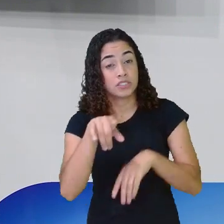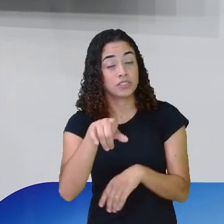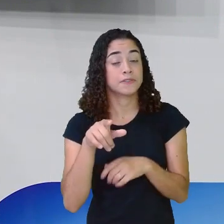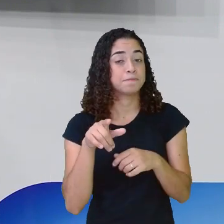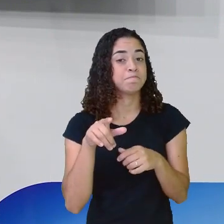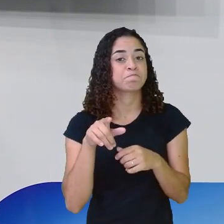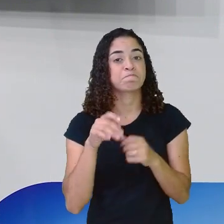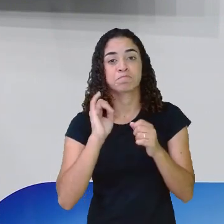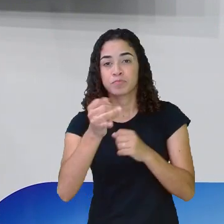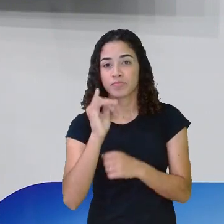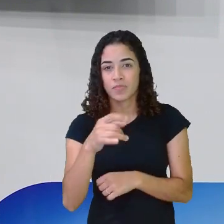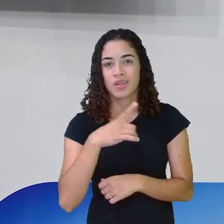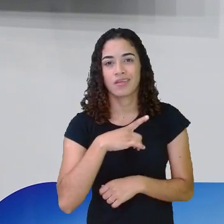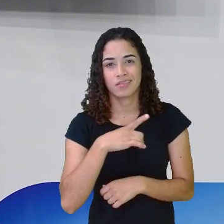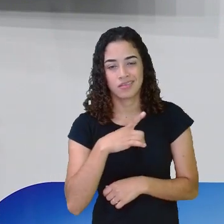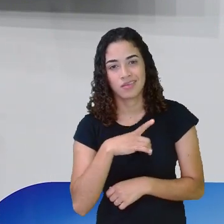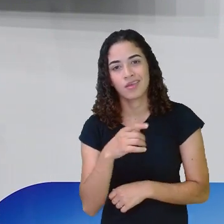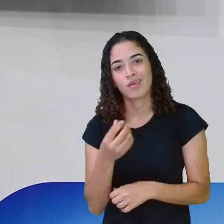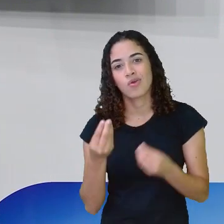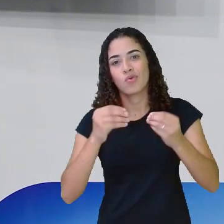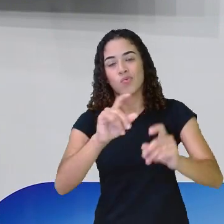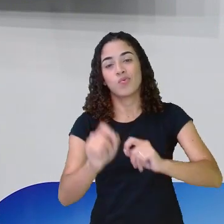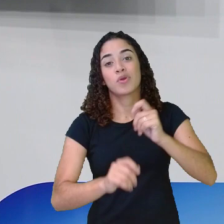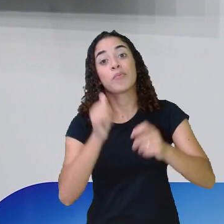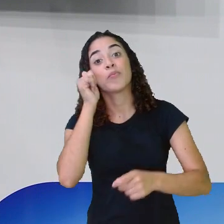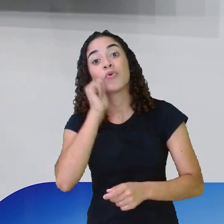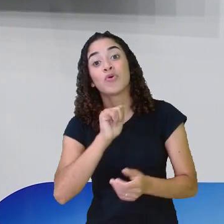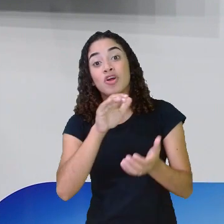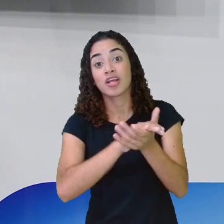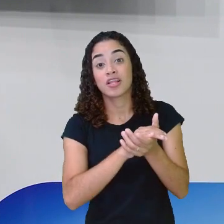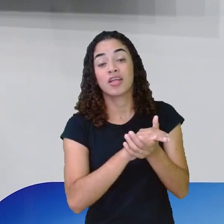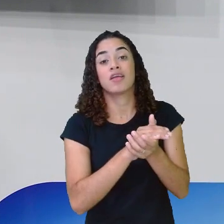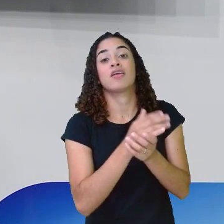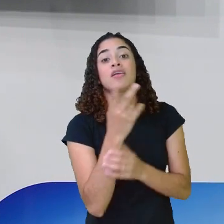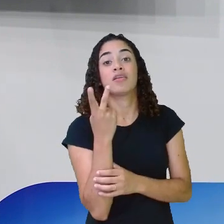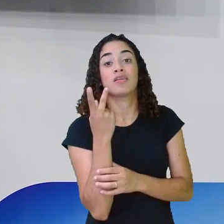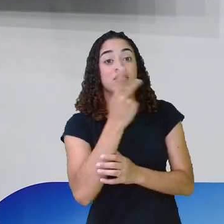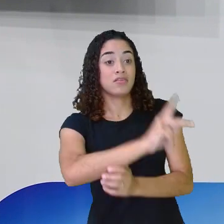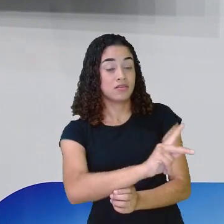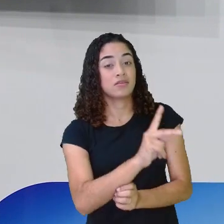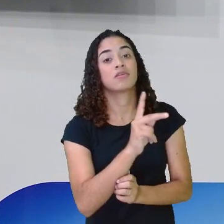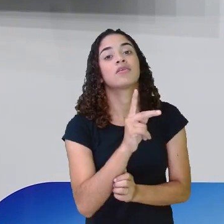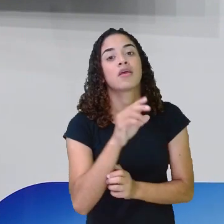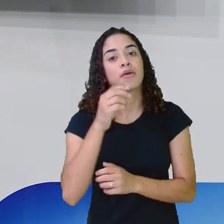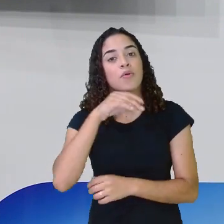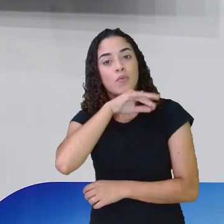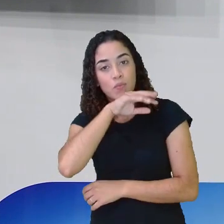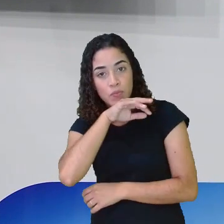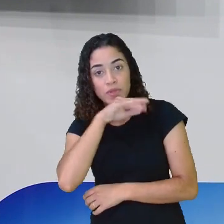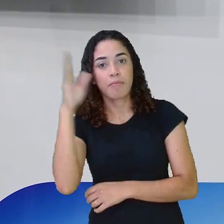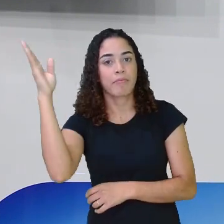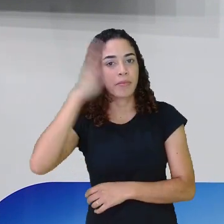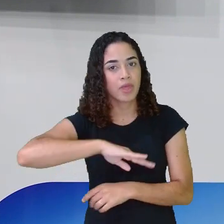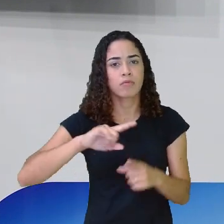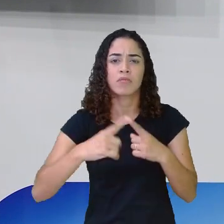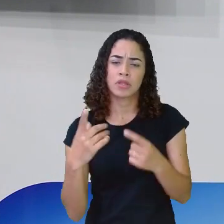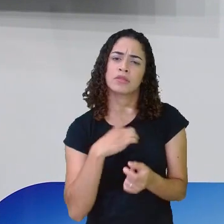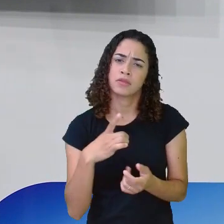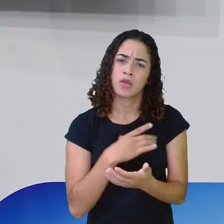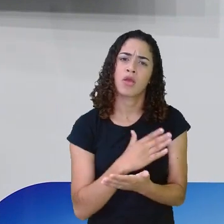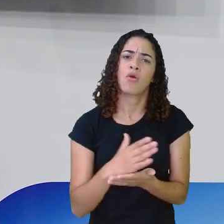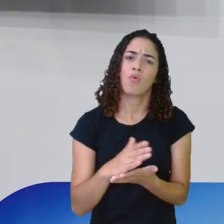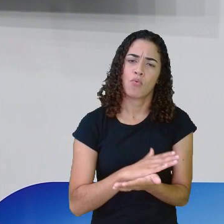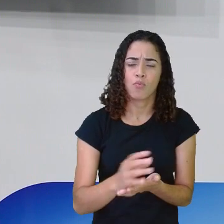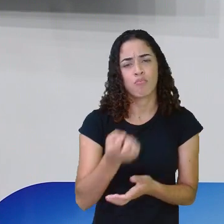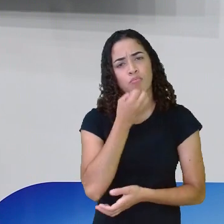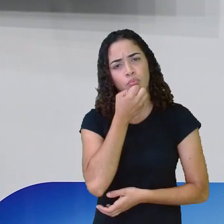são colocadas madrastas mais, mas existem madrastas maravilhosas. Inclusive, você aí que tem sua